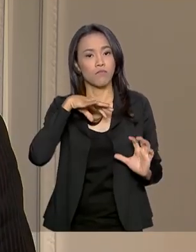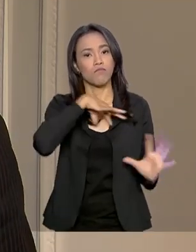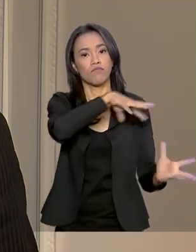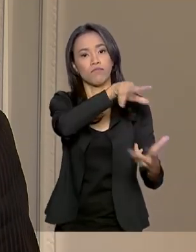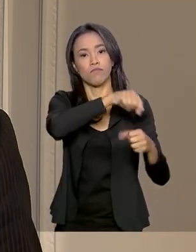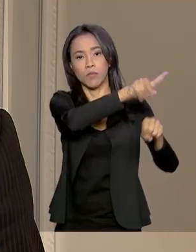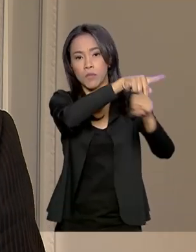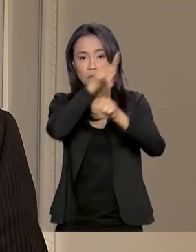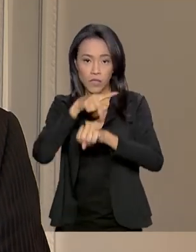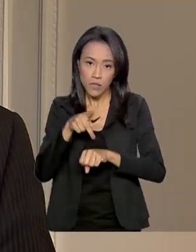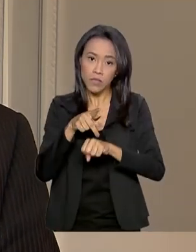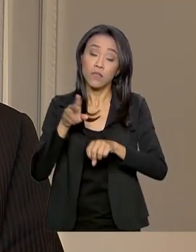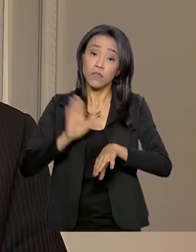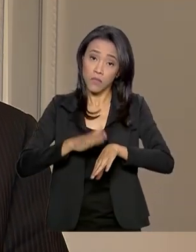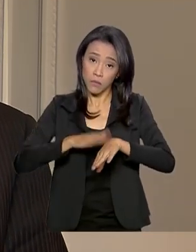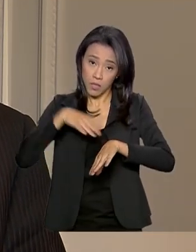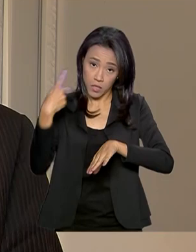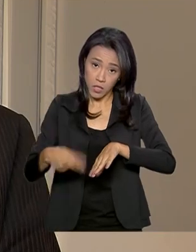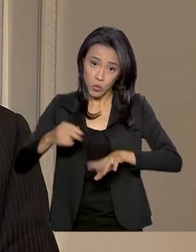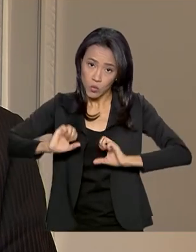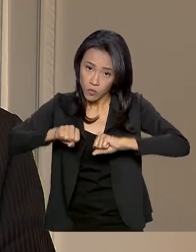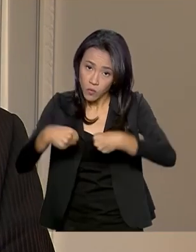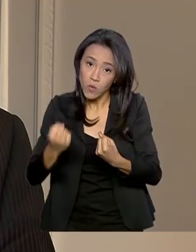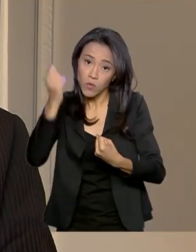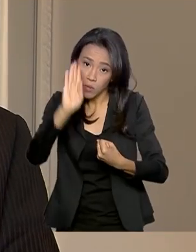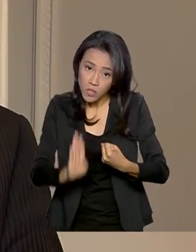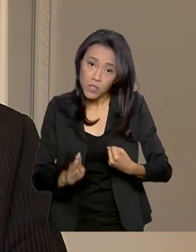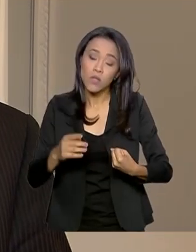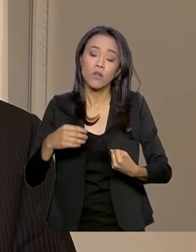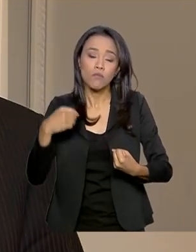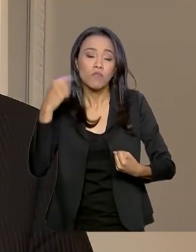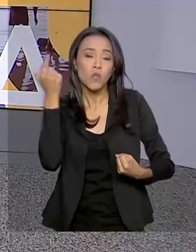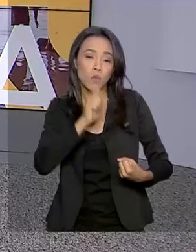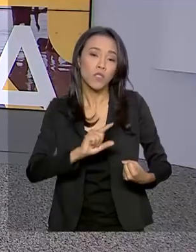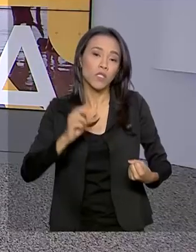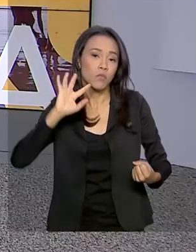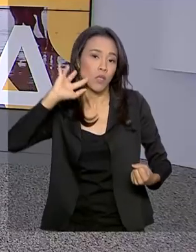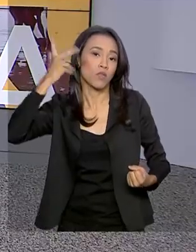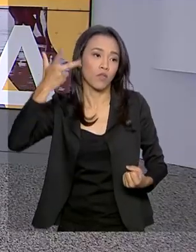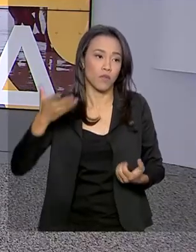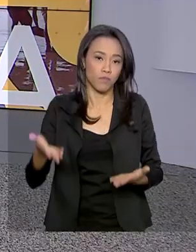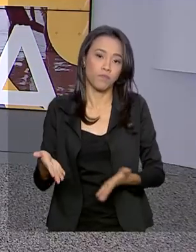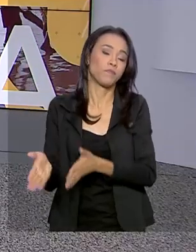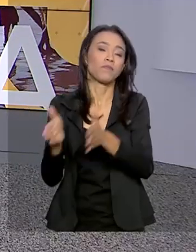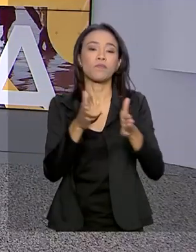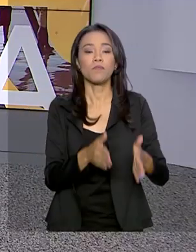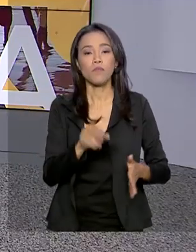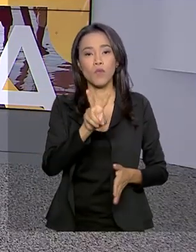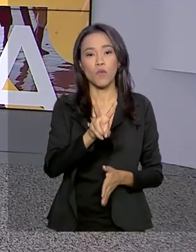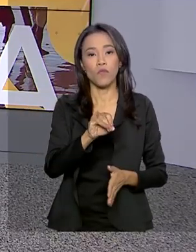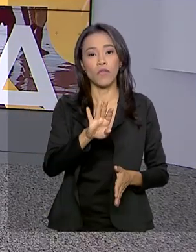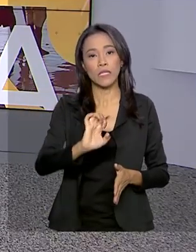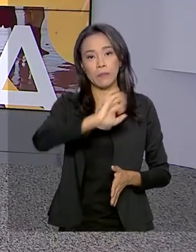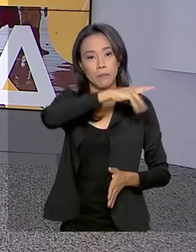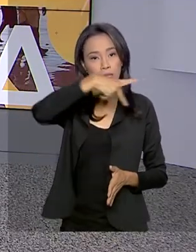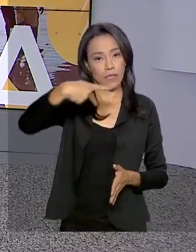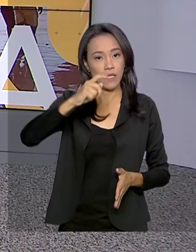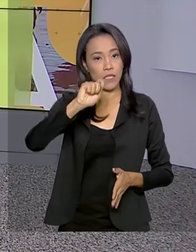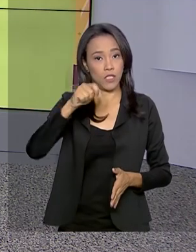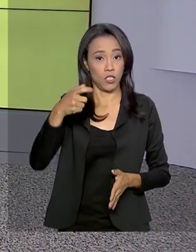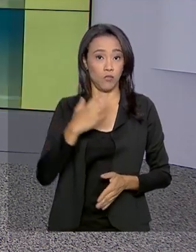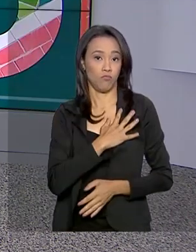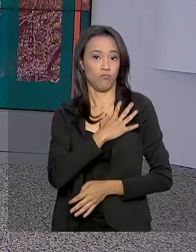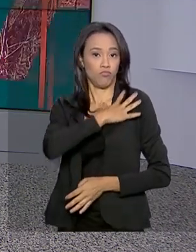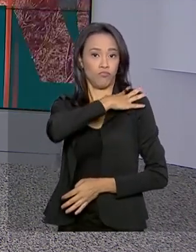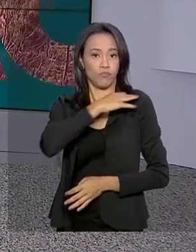nosso esforço próprio, estamos mostrando que temos capacidade de enfrentar. O vice-presidente Hamilton Mourão está hoje